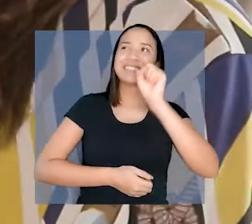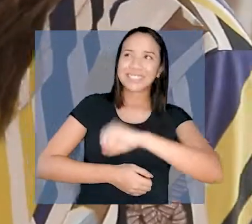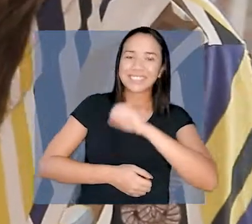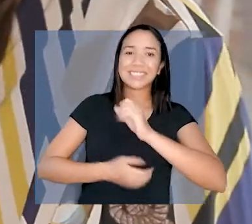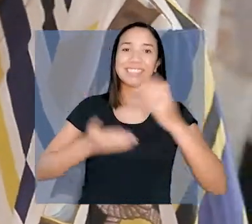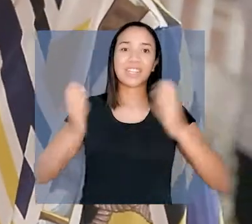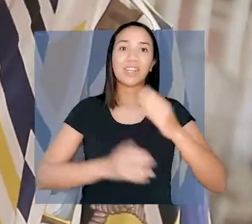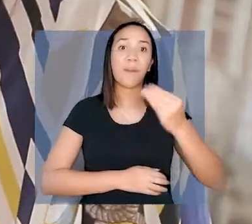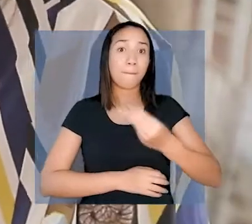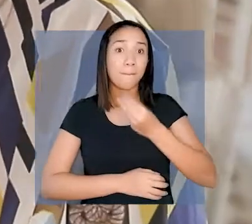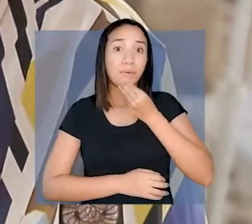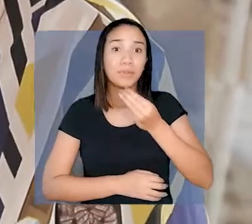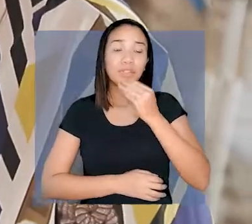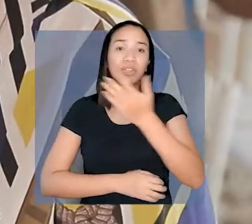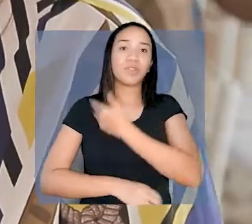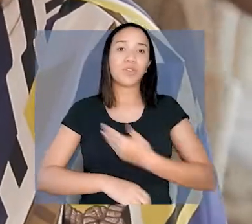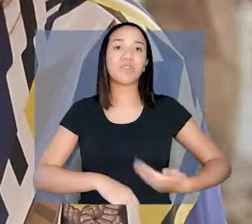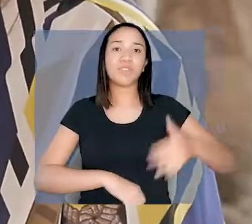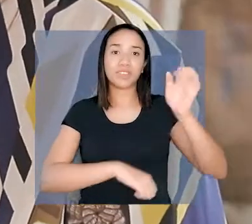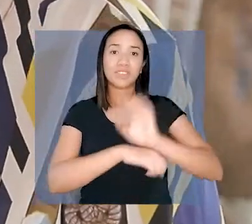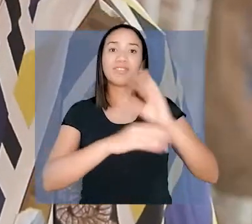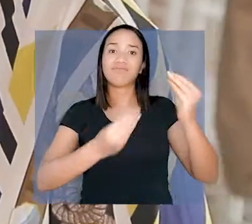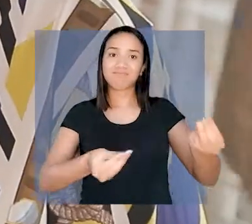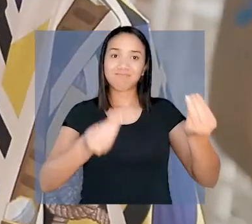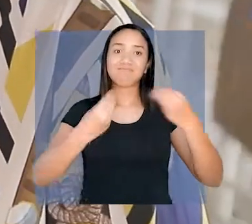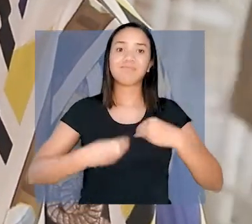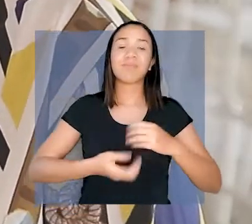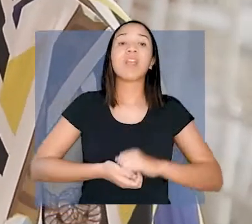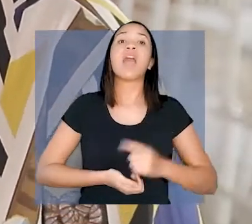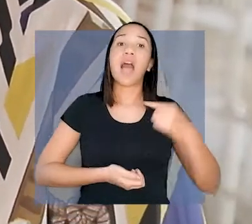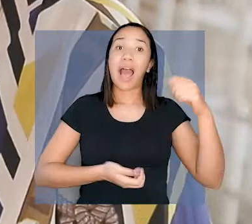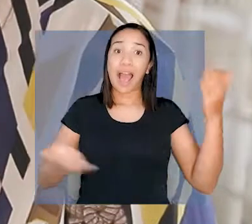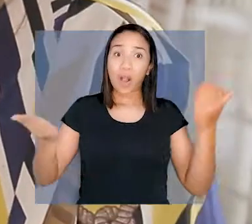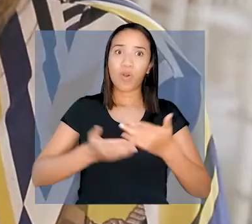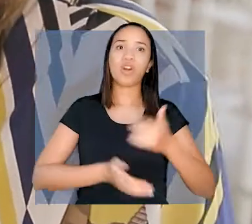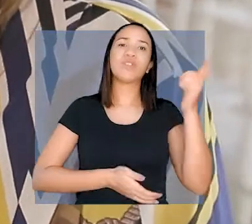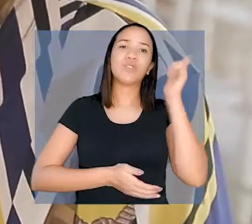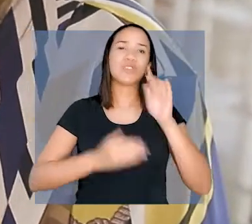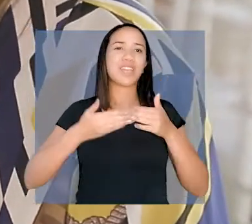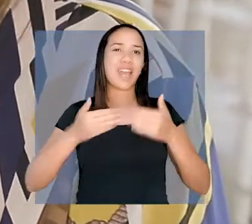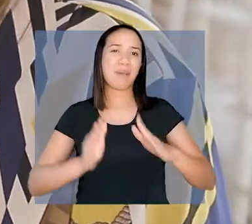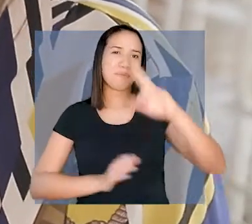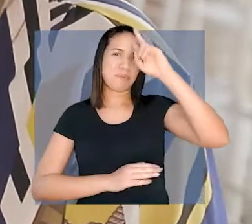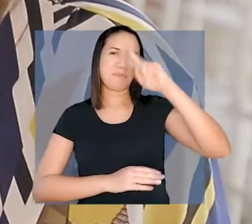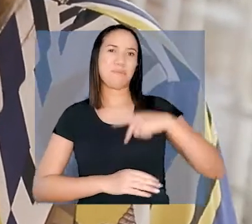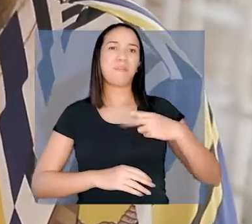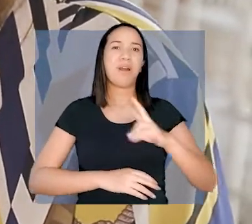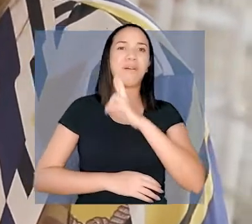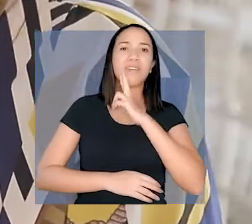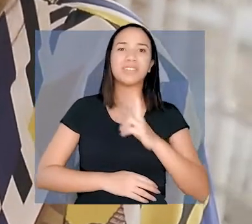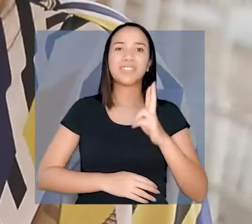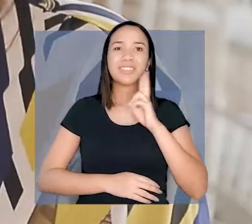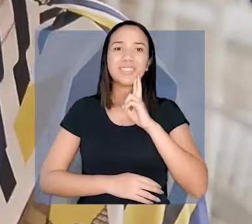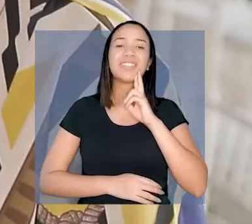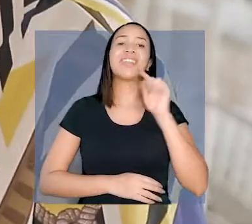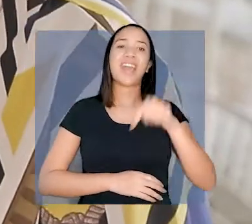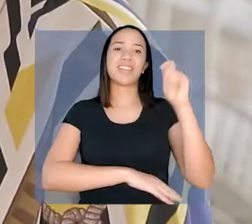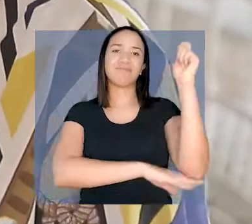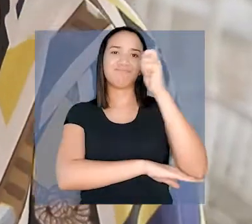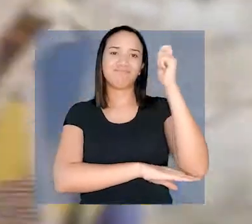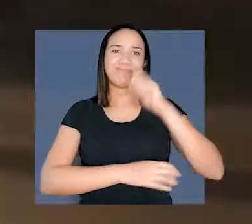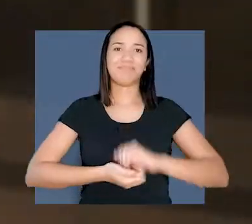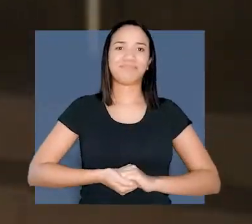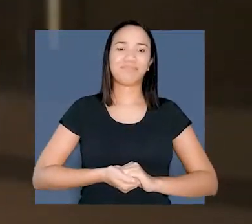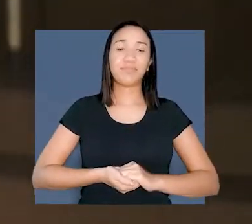isso mesmo. E com a oportunidade que o governo do estado está oferecendo, eu vou poder abrir o meu próprio restaurante internacional em